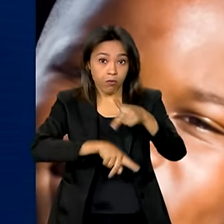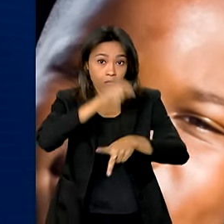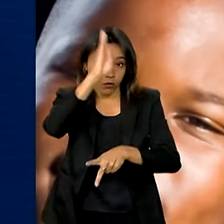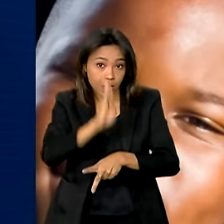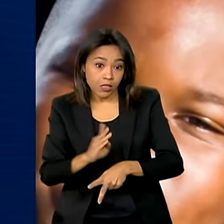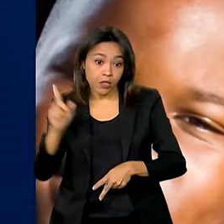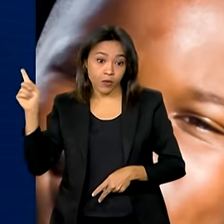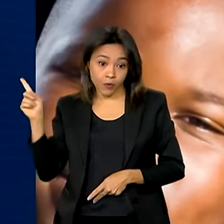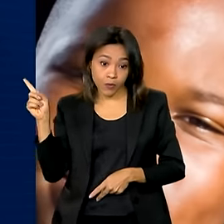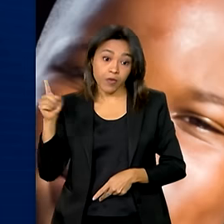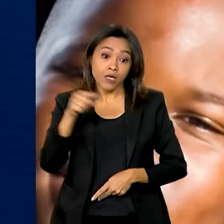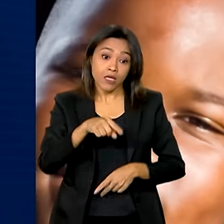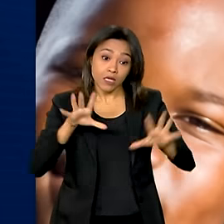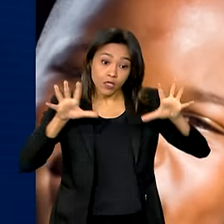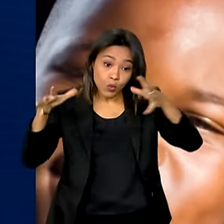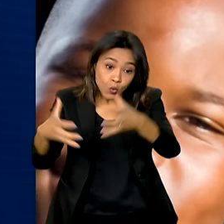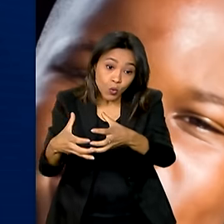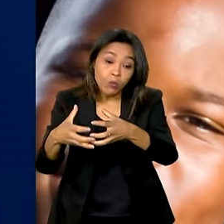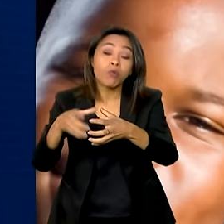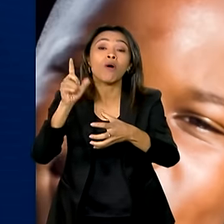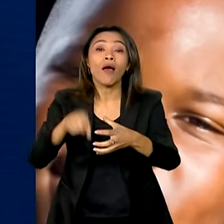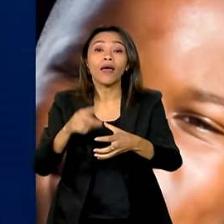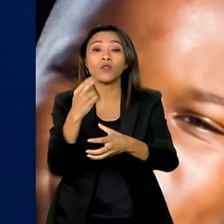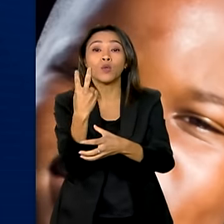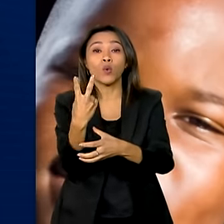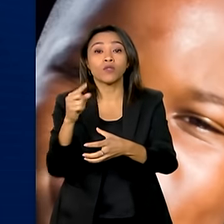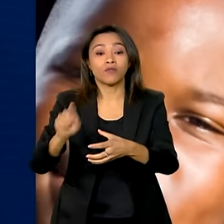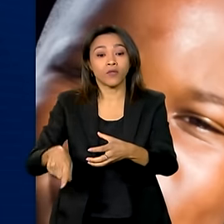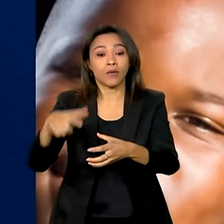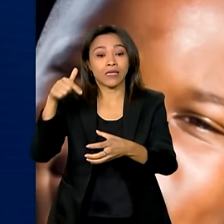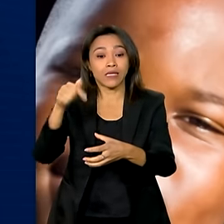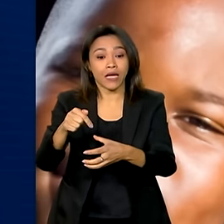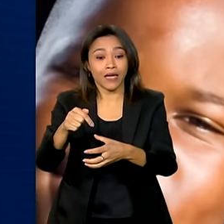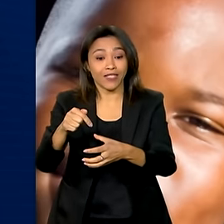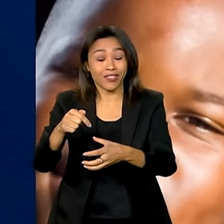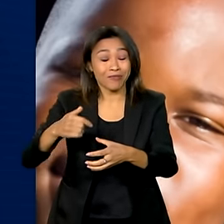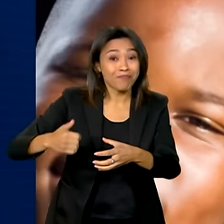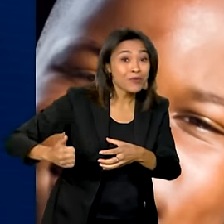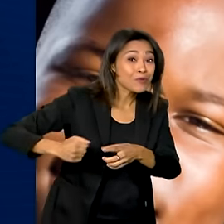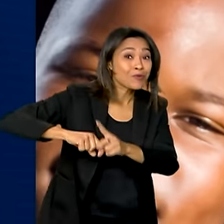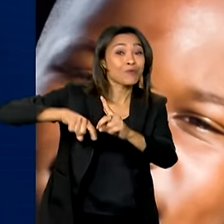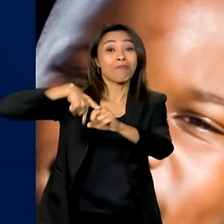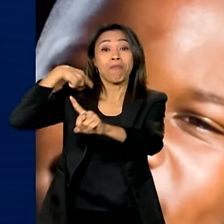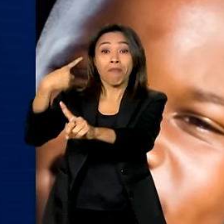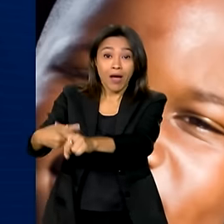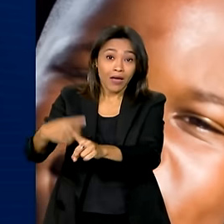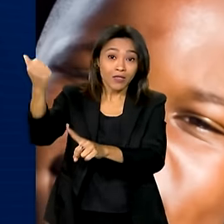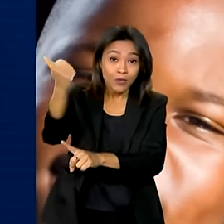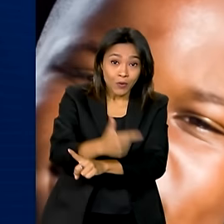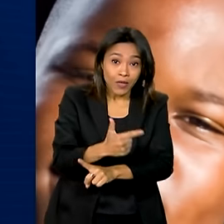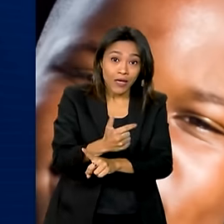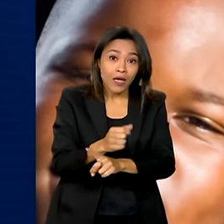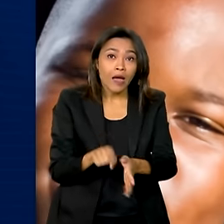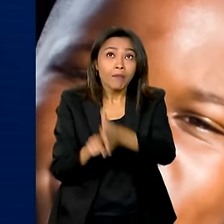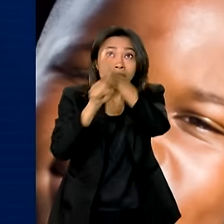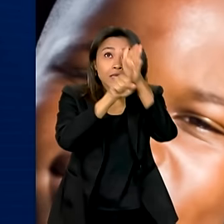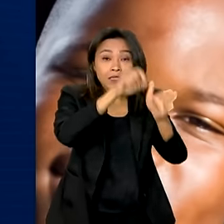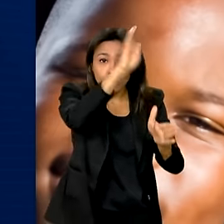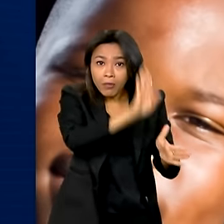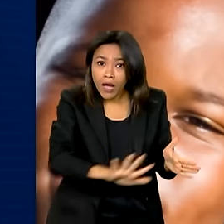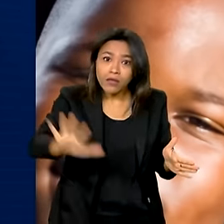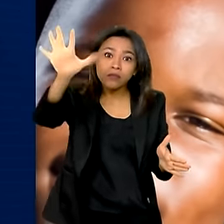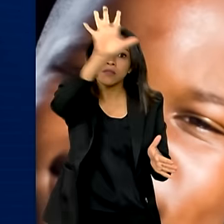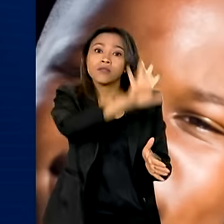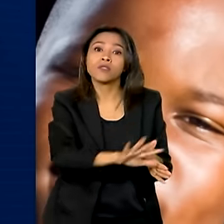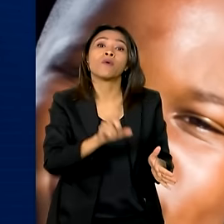analfabetismo entre a população quilombola é 2,7 vezes maior que a média do Brasil. Enquanto em todo o país